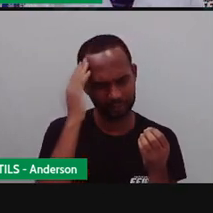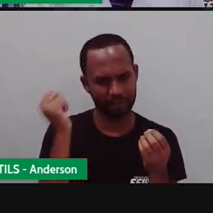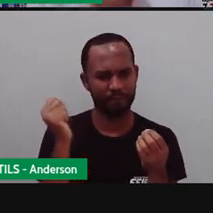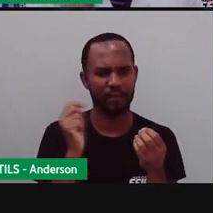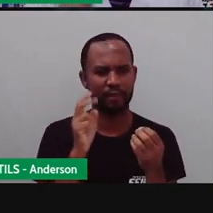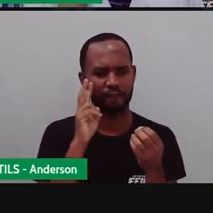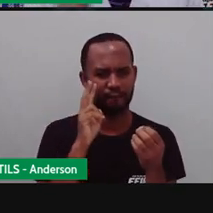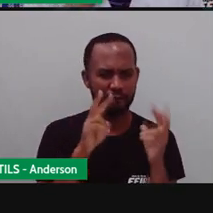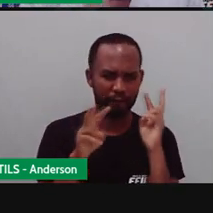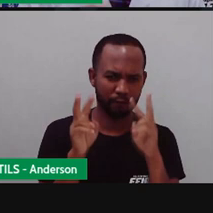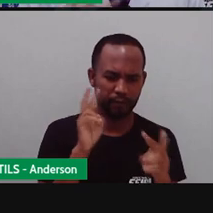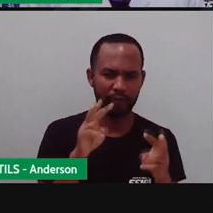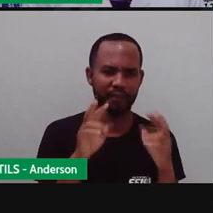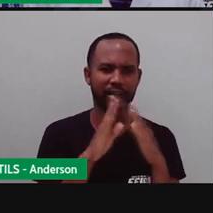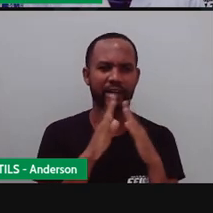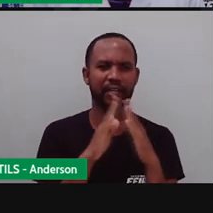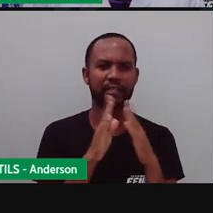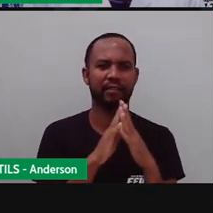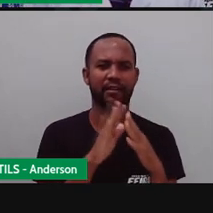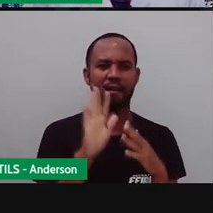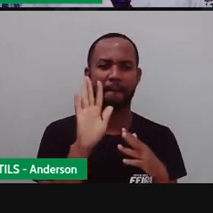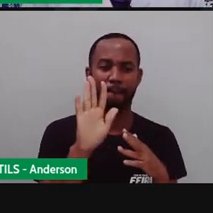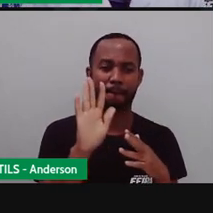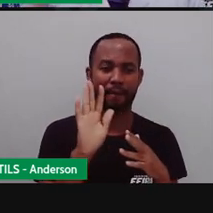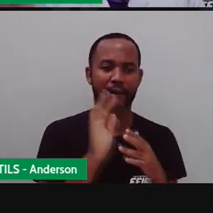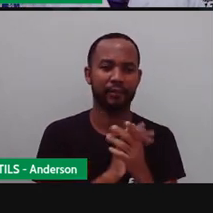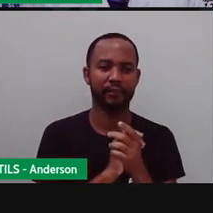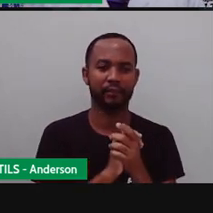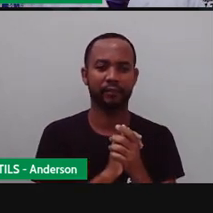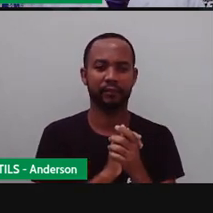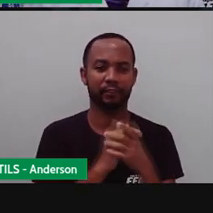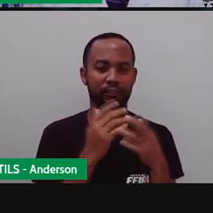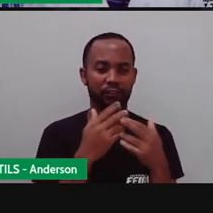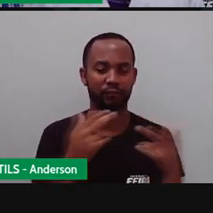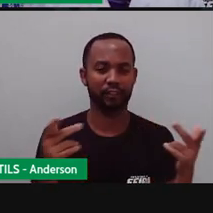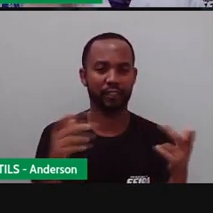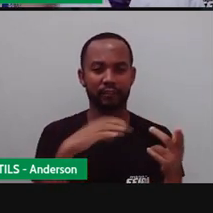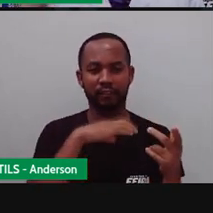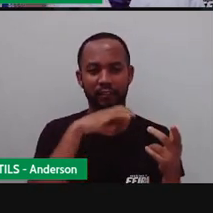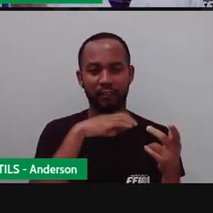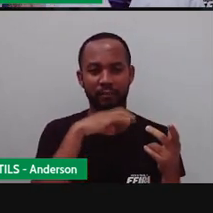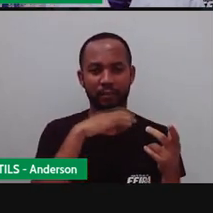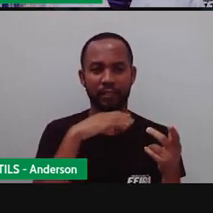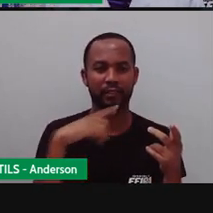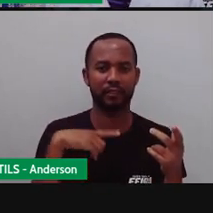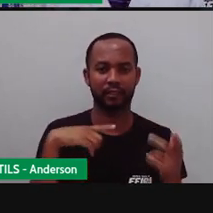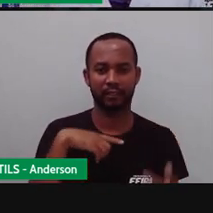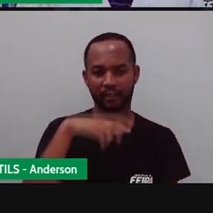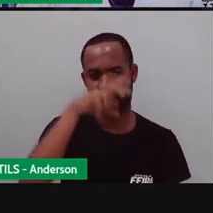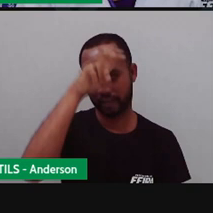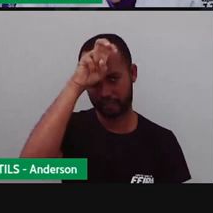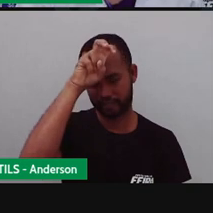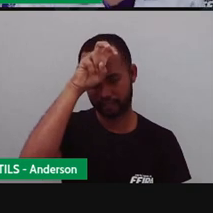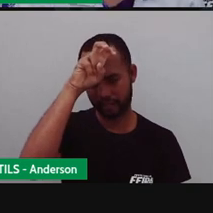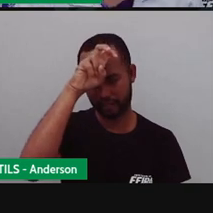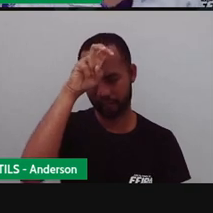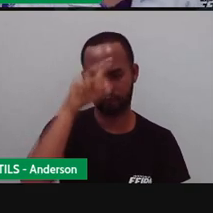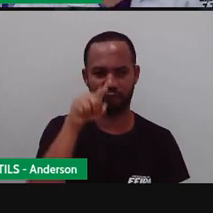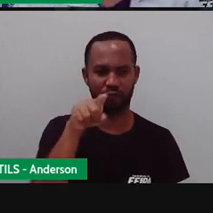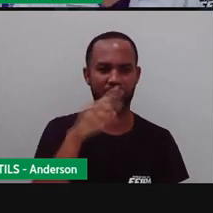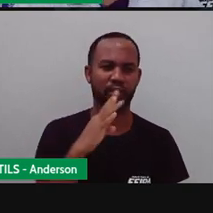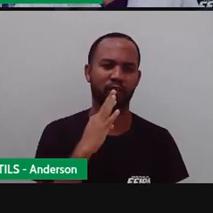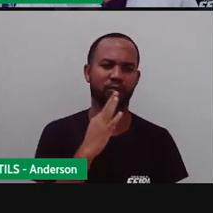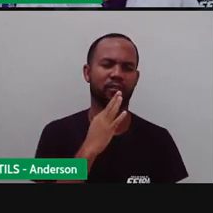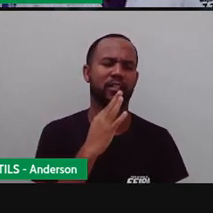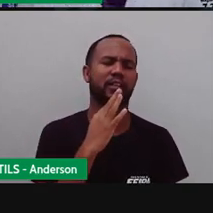tinham visto na casa de vocês. Mas, né? Entre os invertebrados, os insetos, né? Porque vocês conhecem